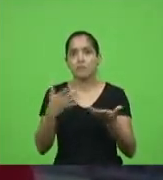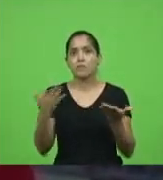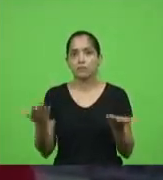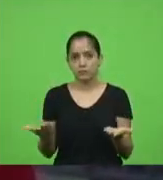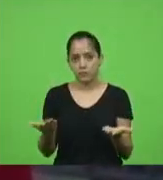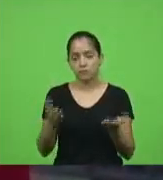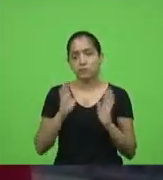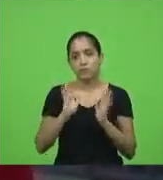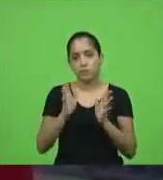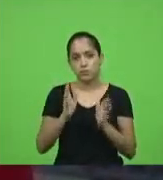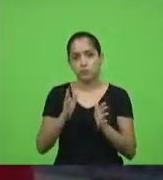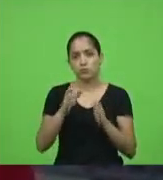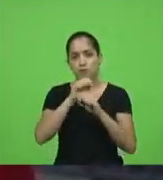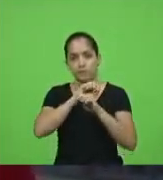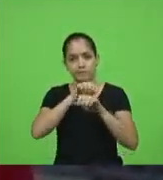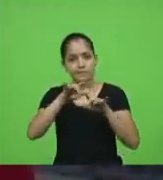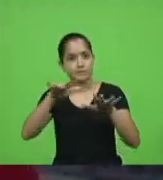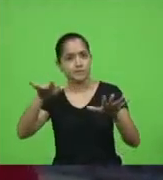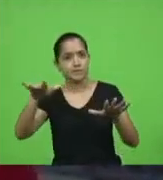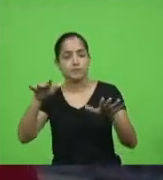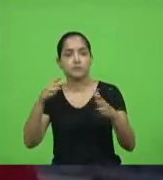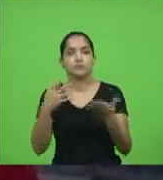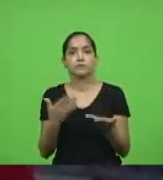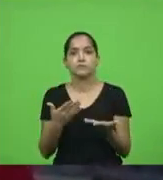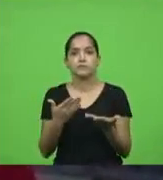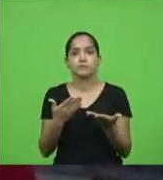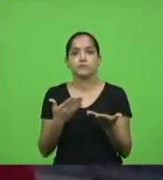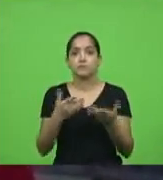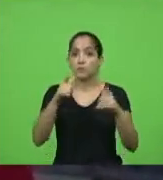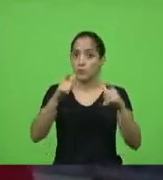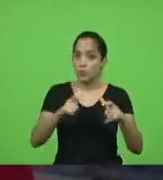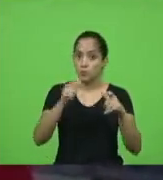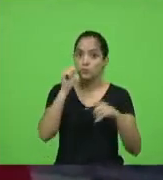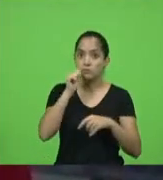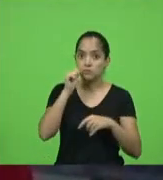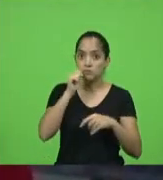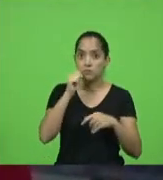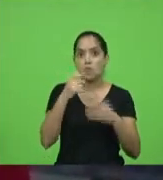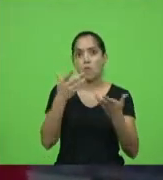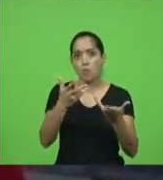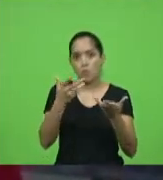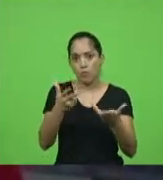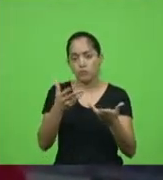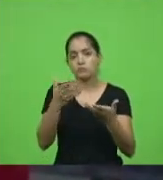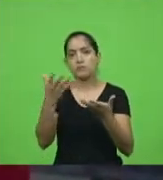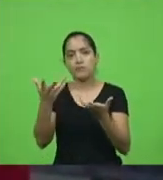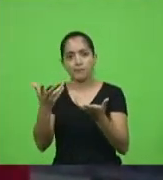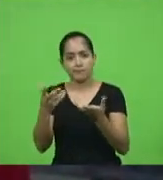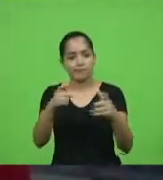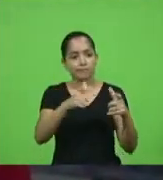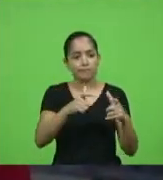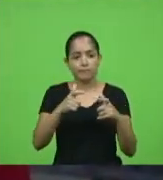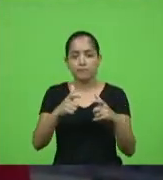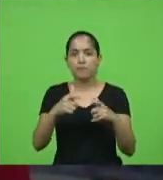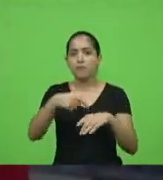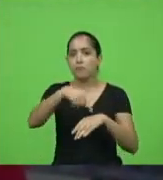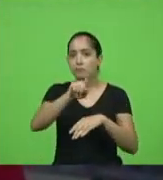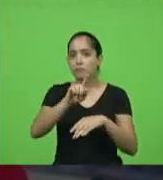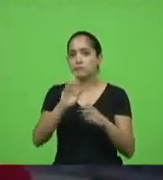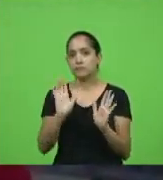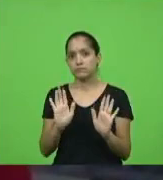que já está impregnado em todas as cabeças lugar de mulher é onde ela quiser não podemos